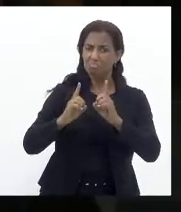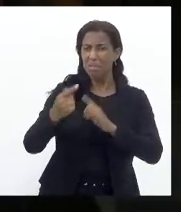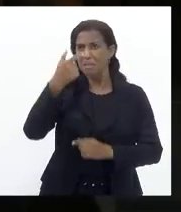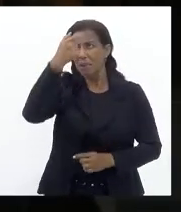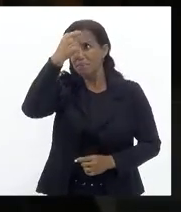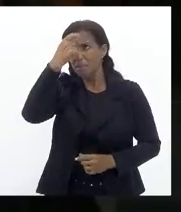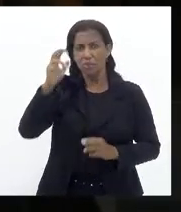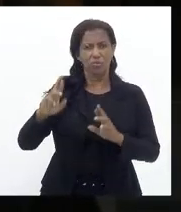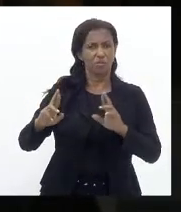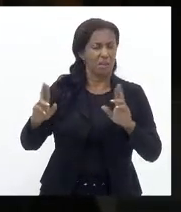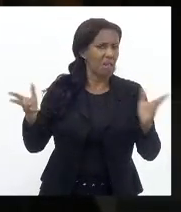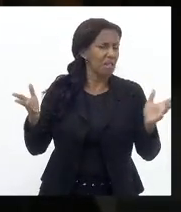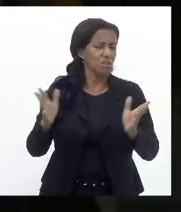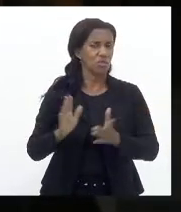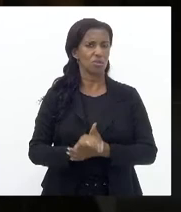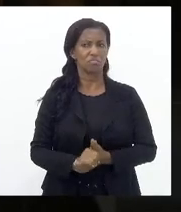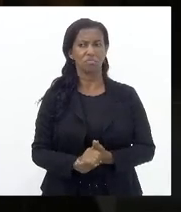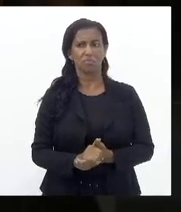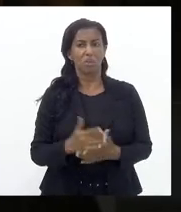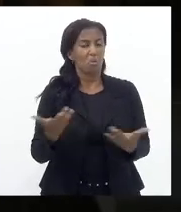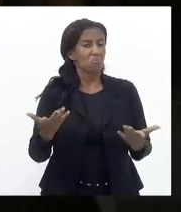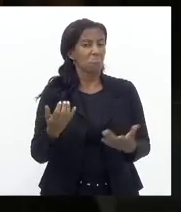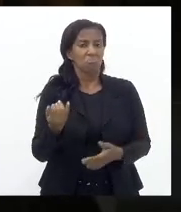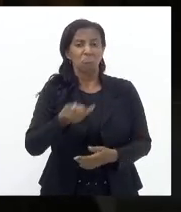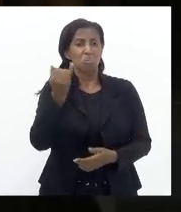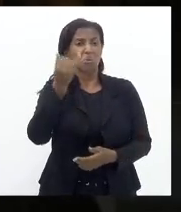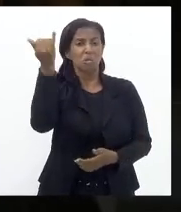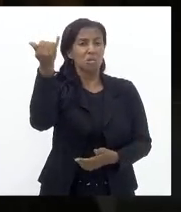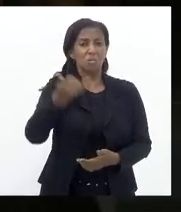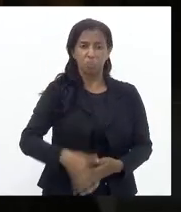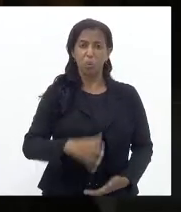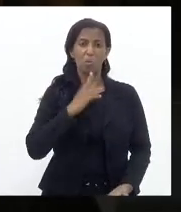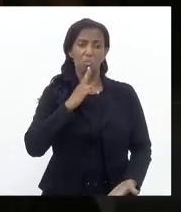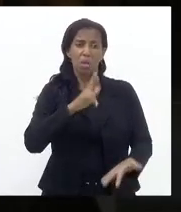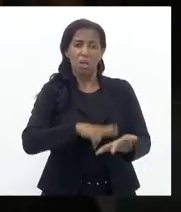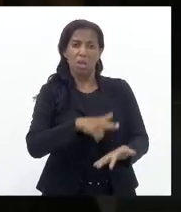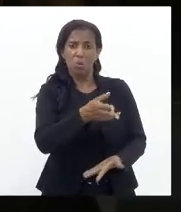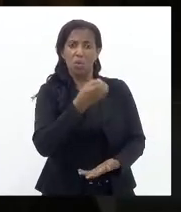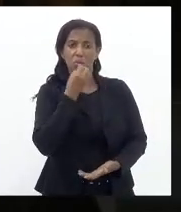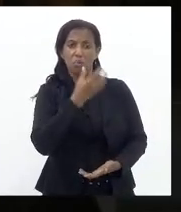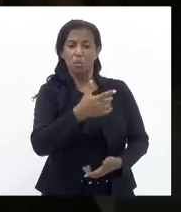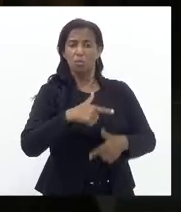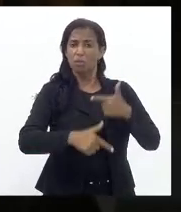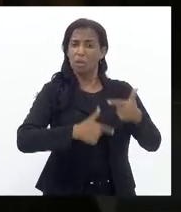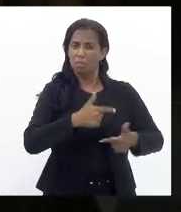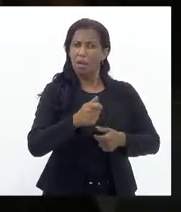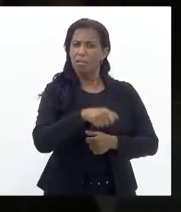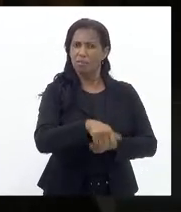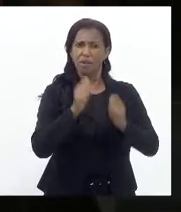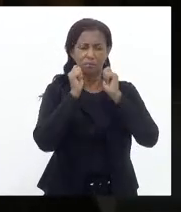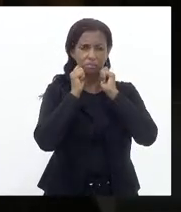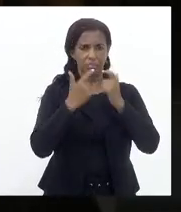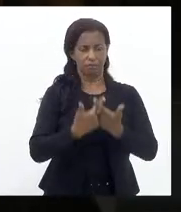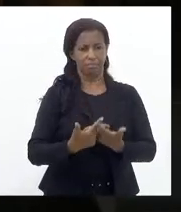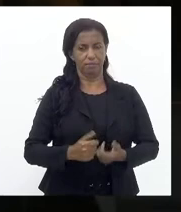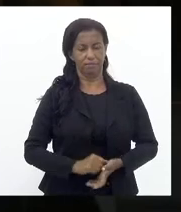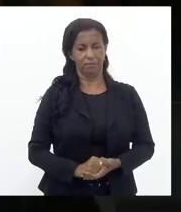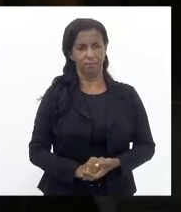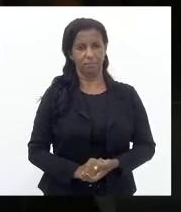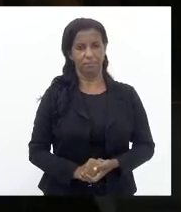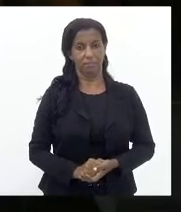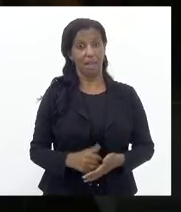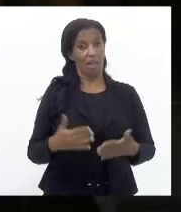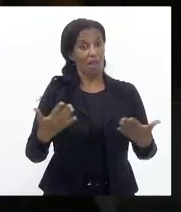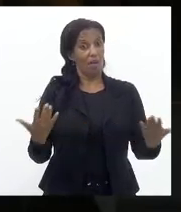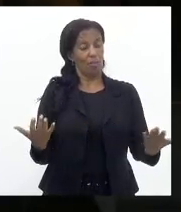Diferente de mim Ideologicamente Pouco importa Tenho que reconhecer As virtudes E o grande trabalho Que está fazendo Nessa casa Agora Se